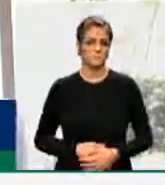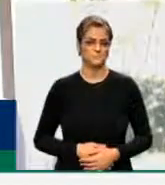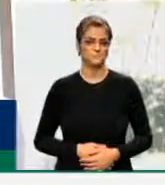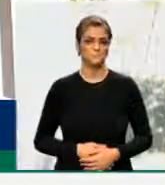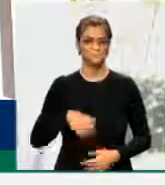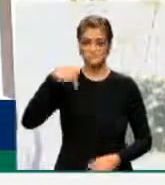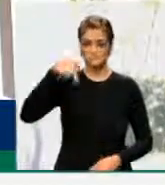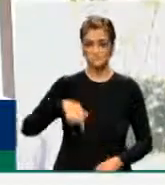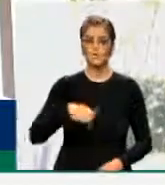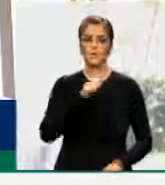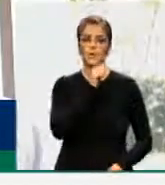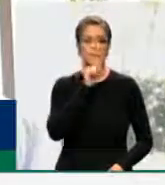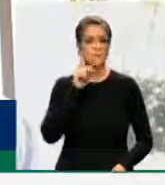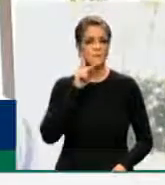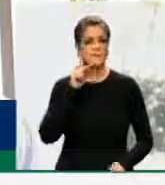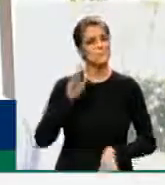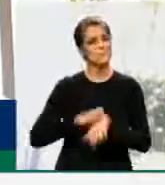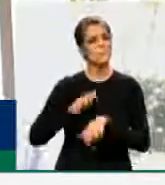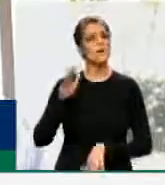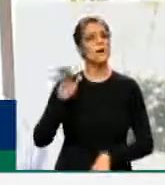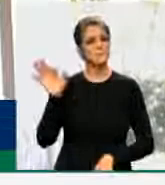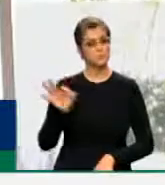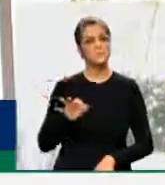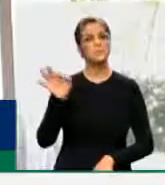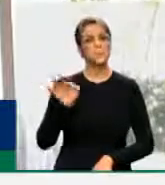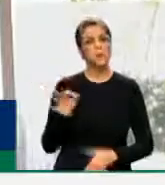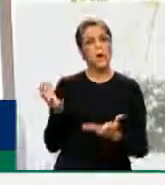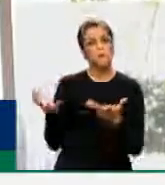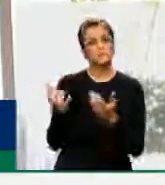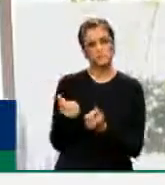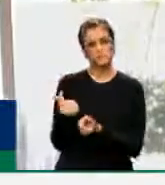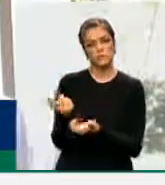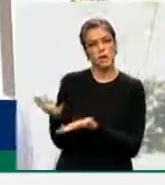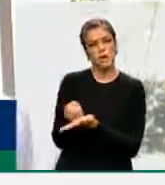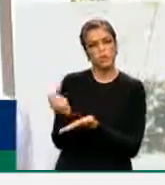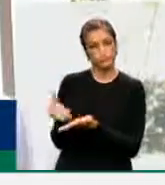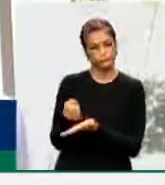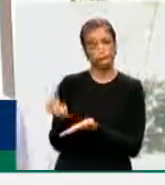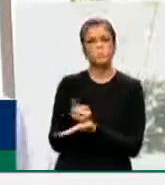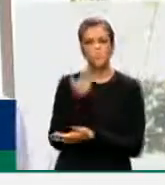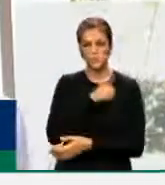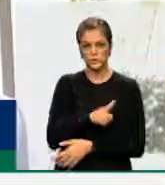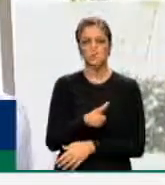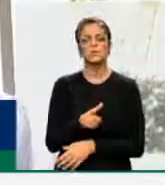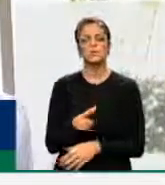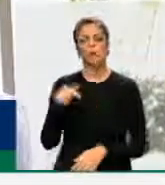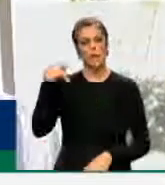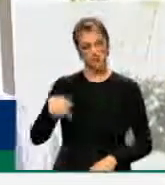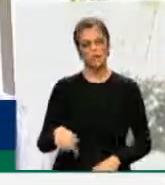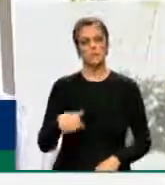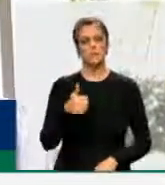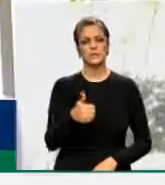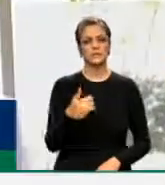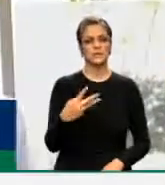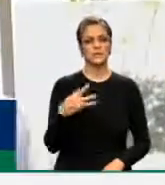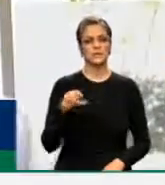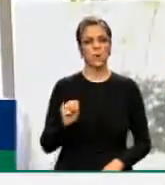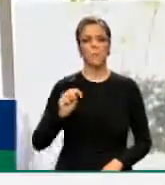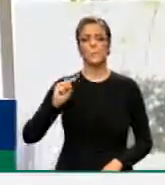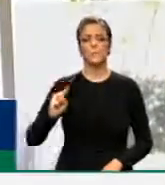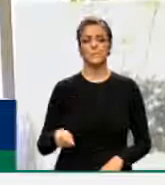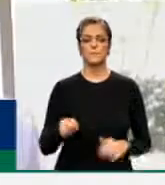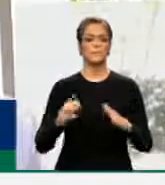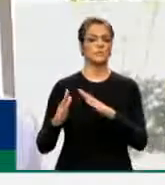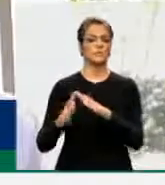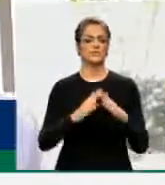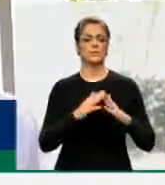Amapá, nós temos o maior percentual de beneficiários do auxílio emergencial, que nós temos aqui 138 mil domicílios.